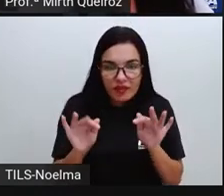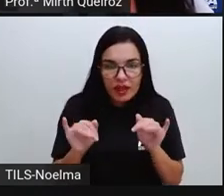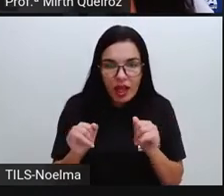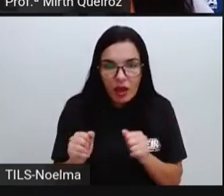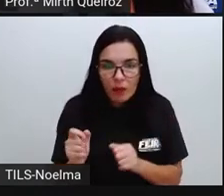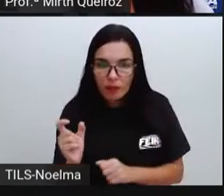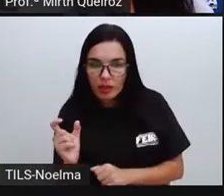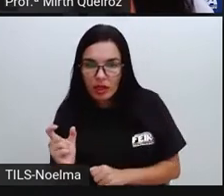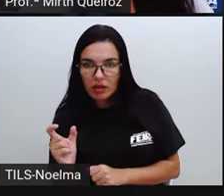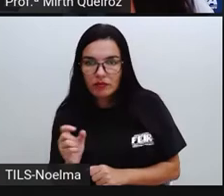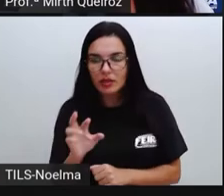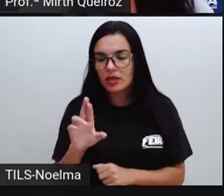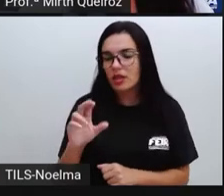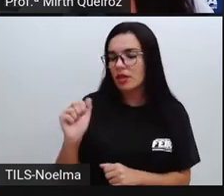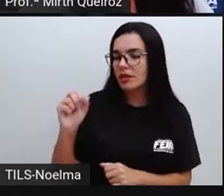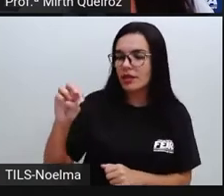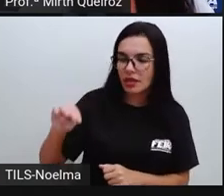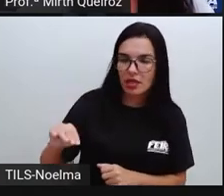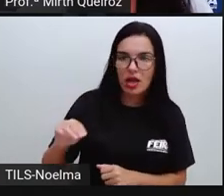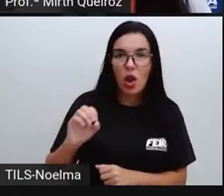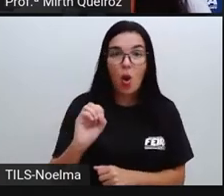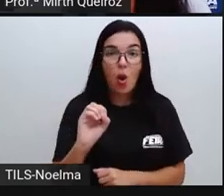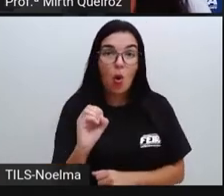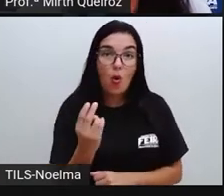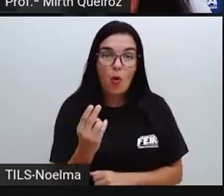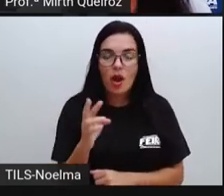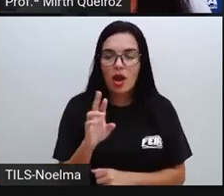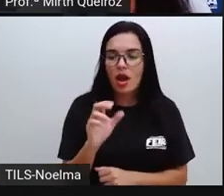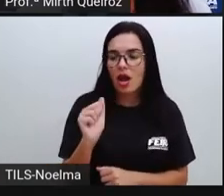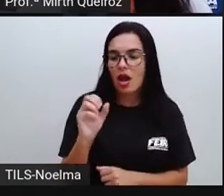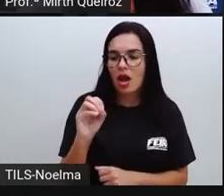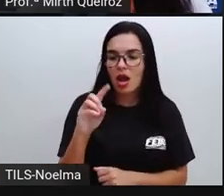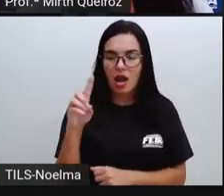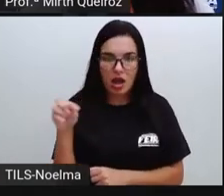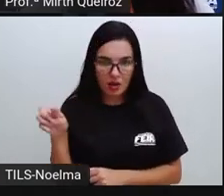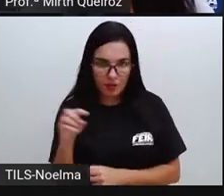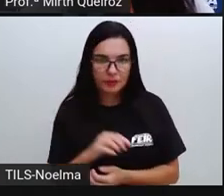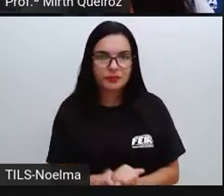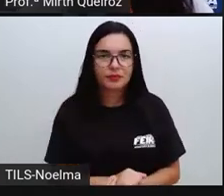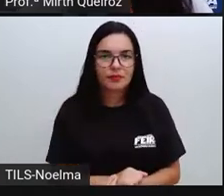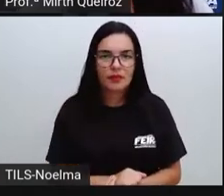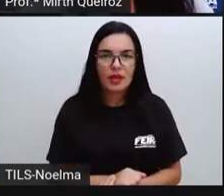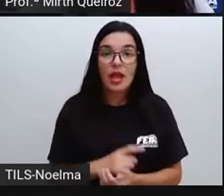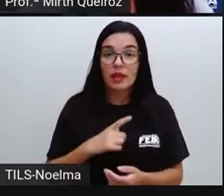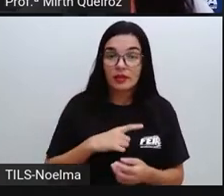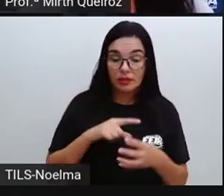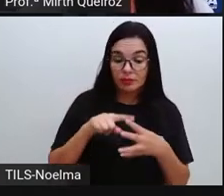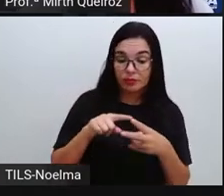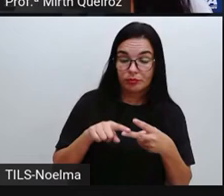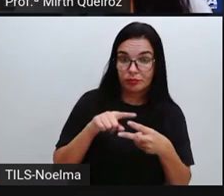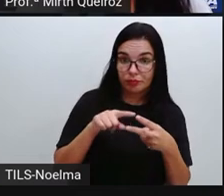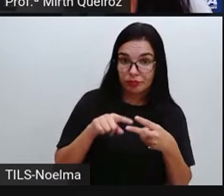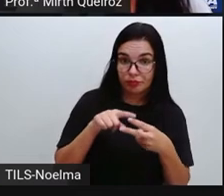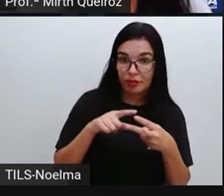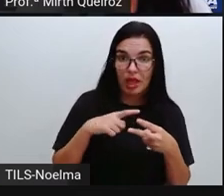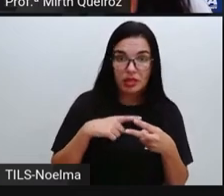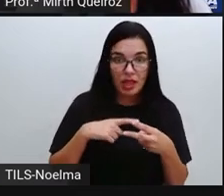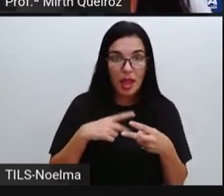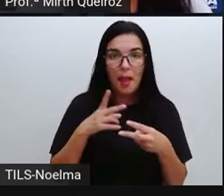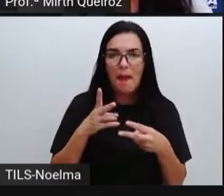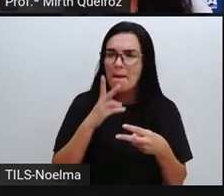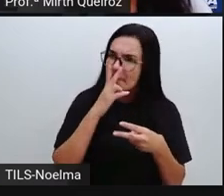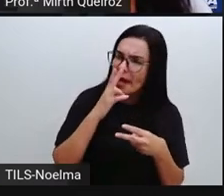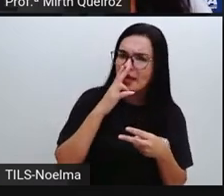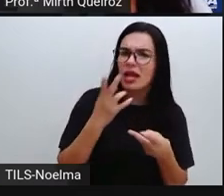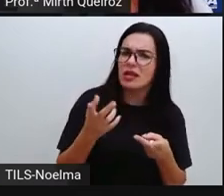R-A-M e R-A-O-T-I-U. As terminações RAM e RAM, apesar de